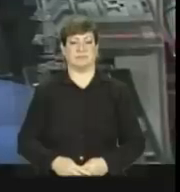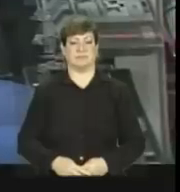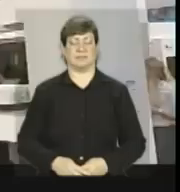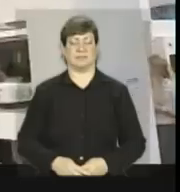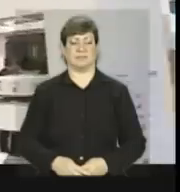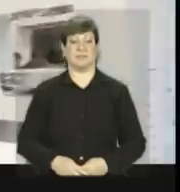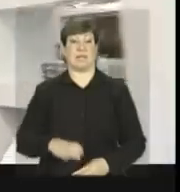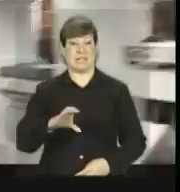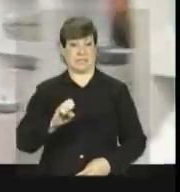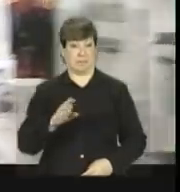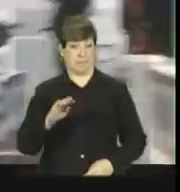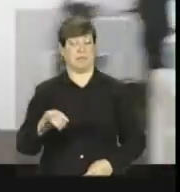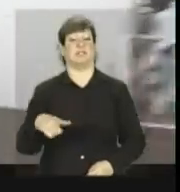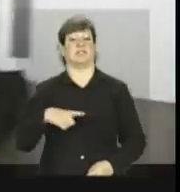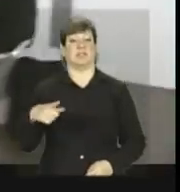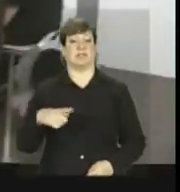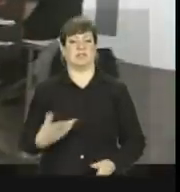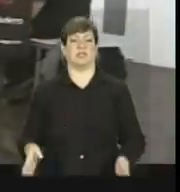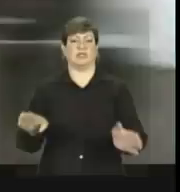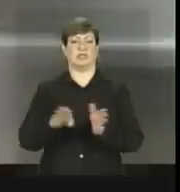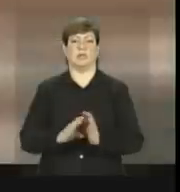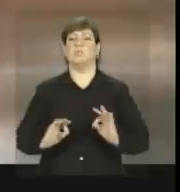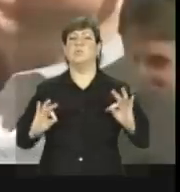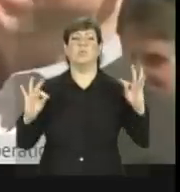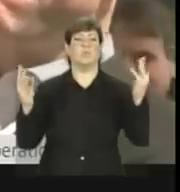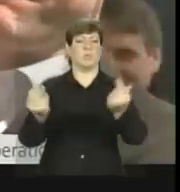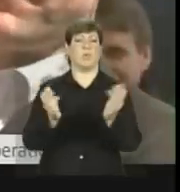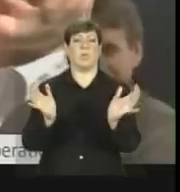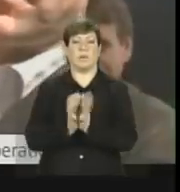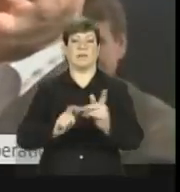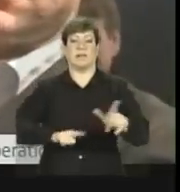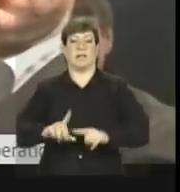A SEBIT chega a todos os participantes do mundo digital.